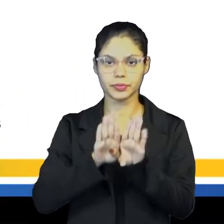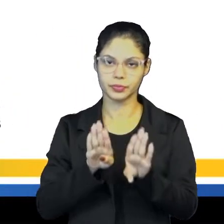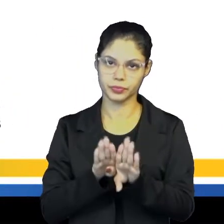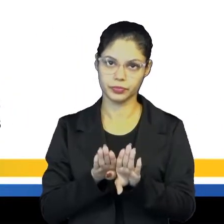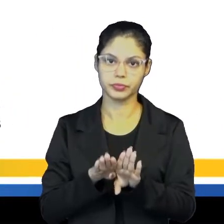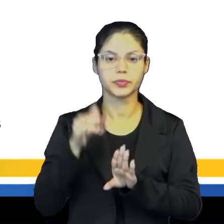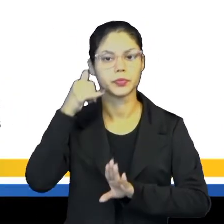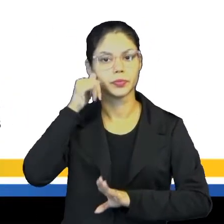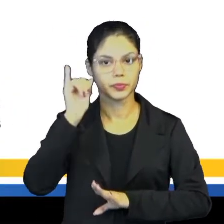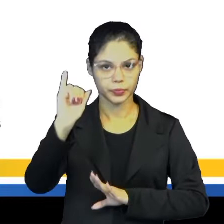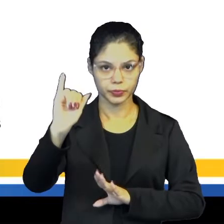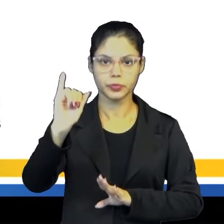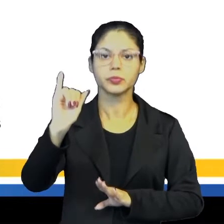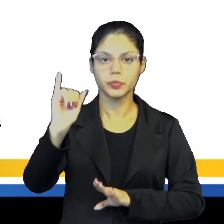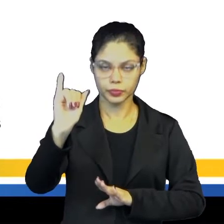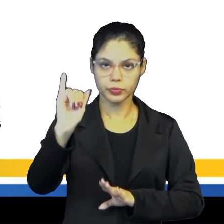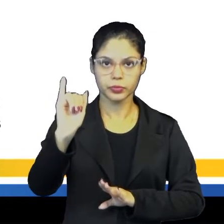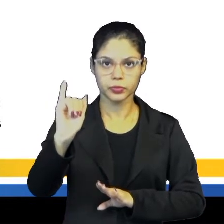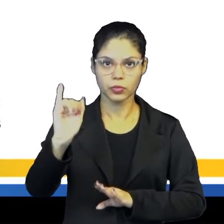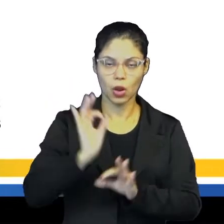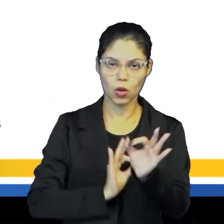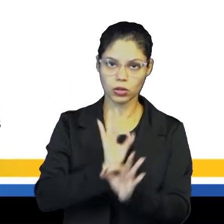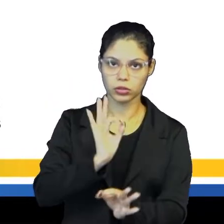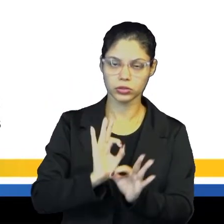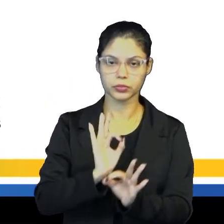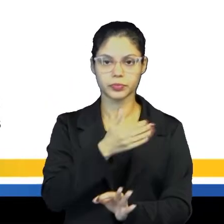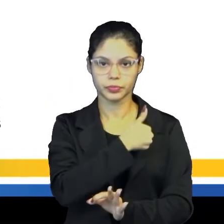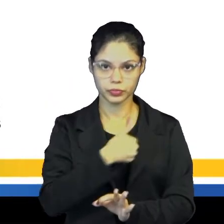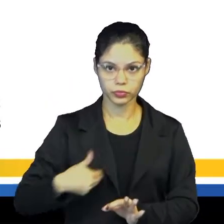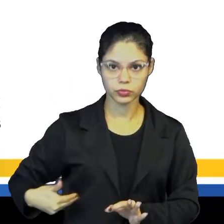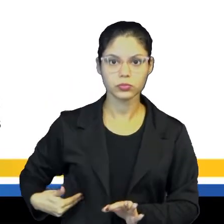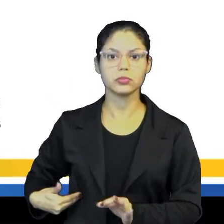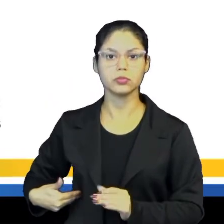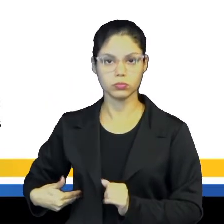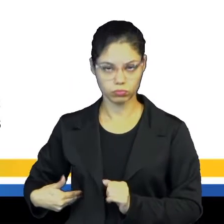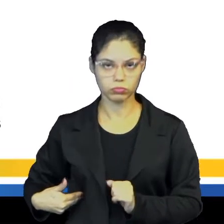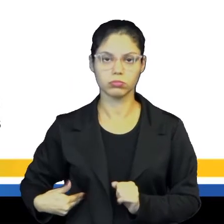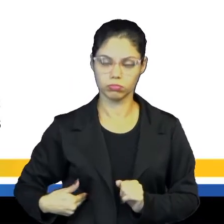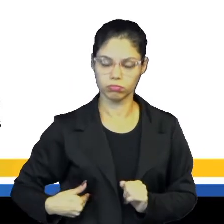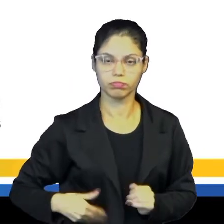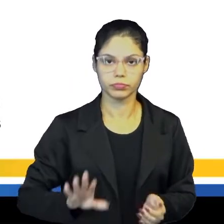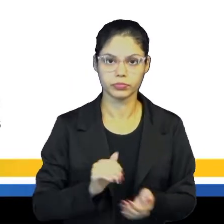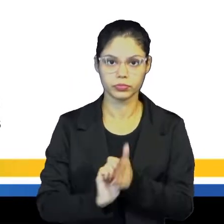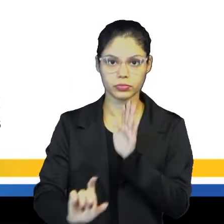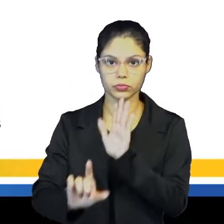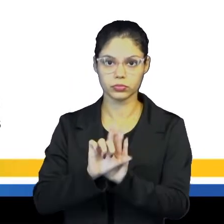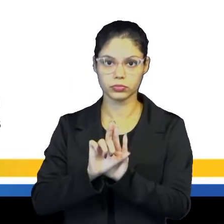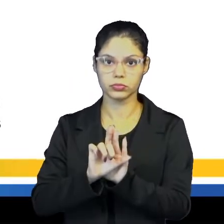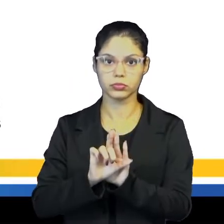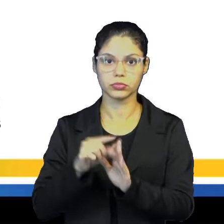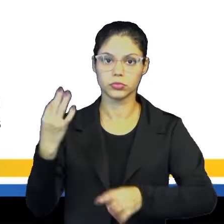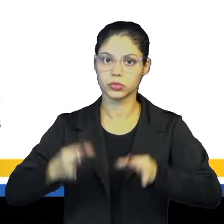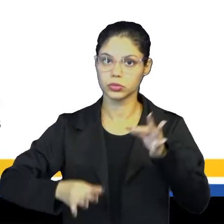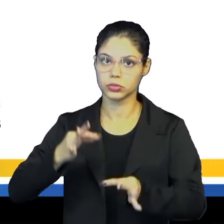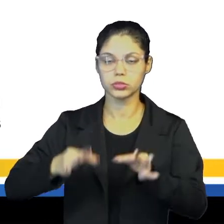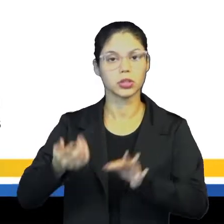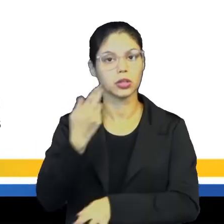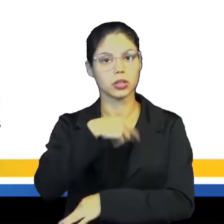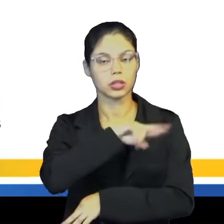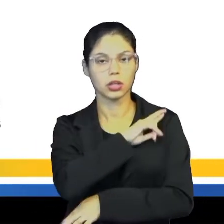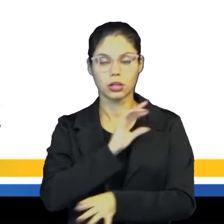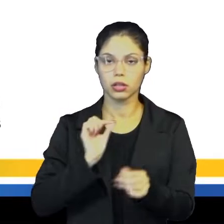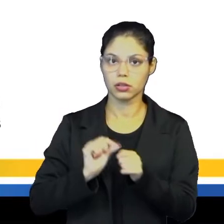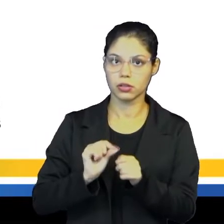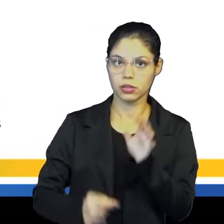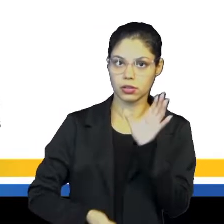para estabelecer a ordem pública na sociedade. É a necessidade de leis e justiças unificadas, que foram responsáveis